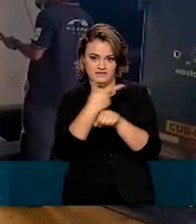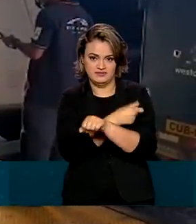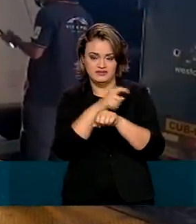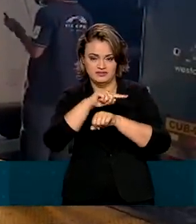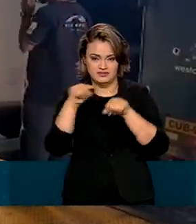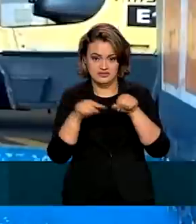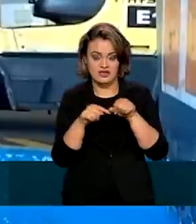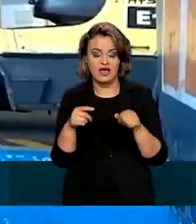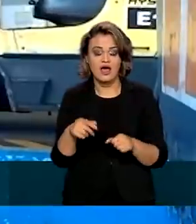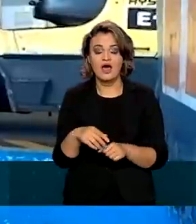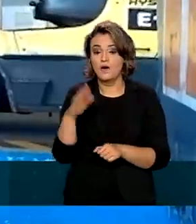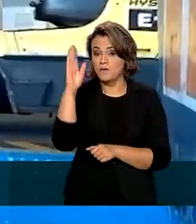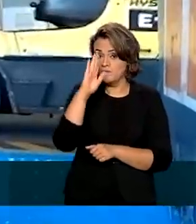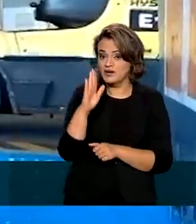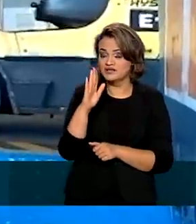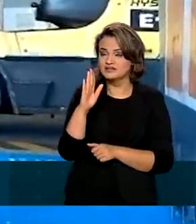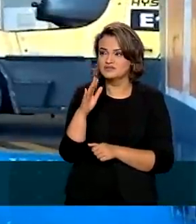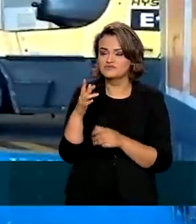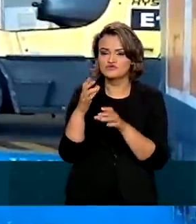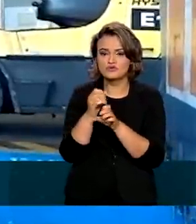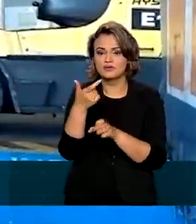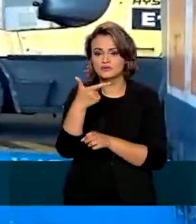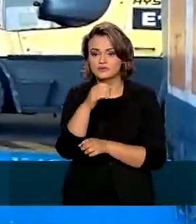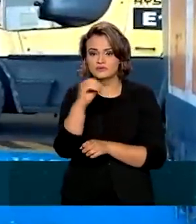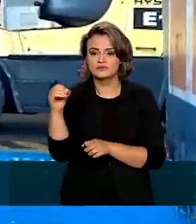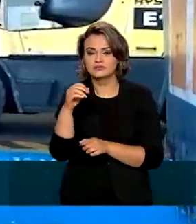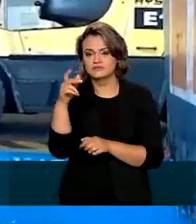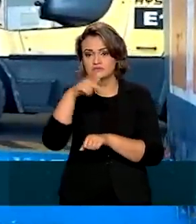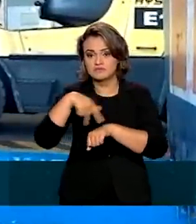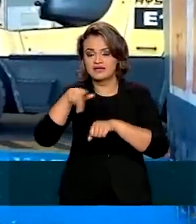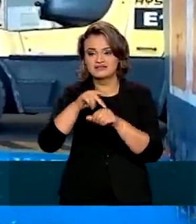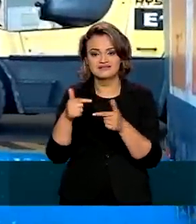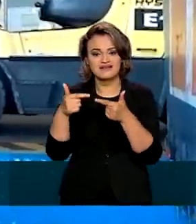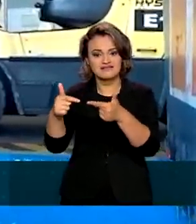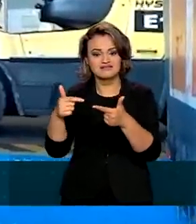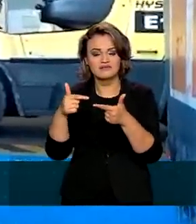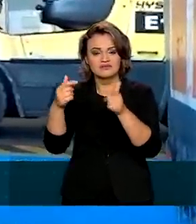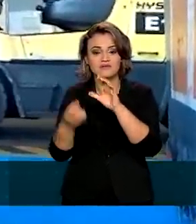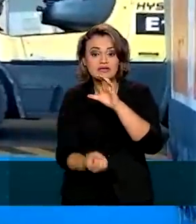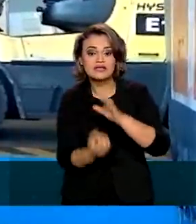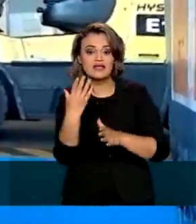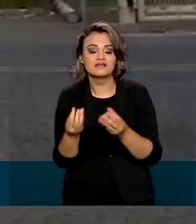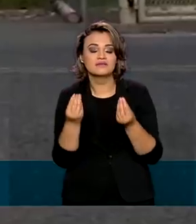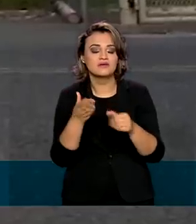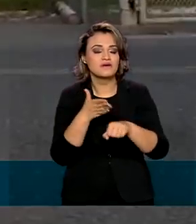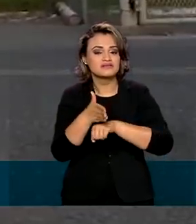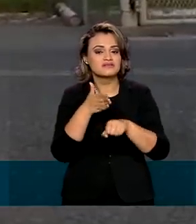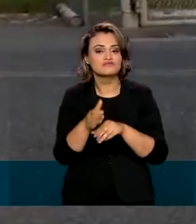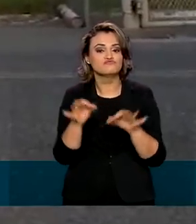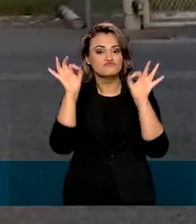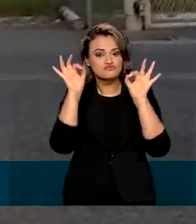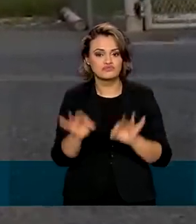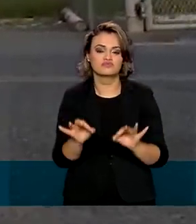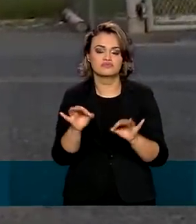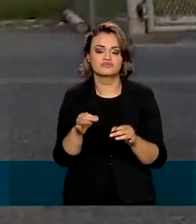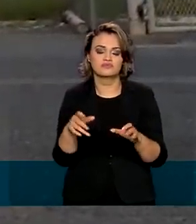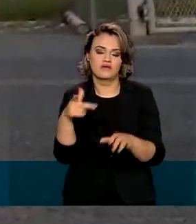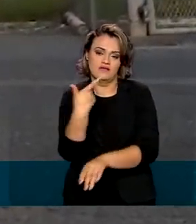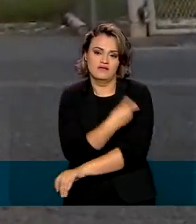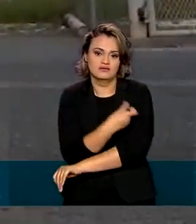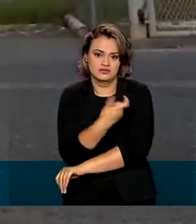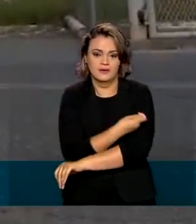O Brasil é um dos quase 200 países que integram essa iniciativa global criada para permitir um acesso justo às vacinas.